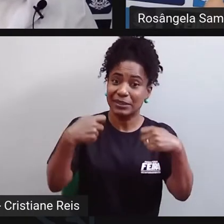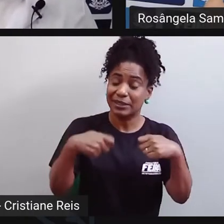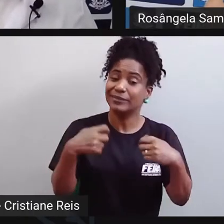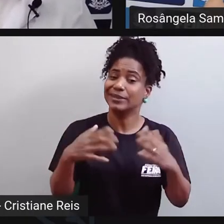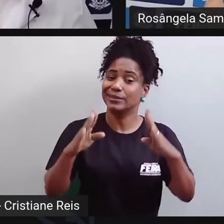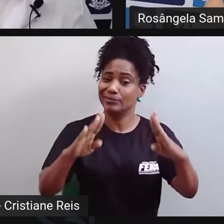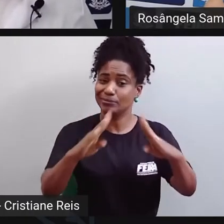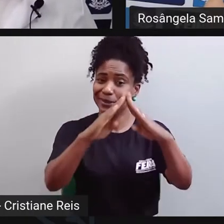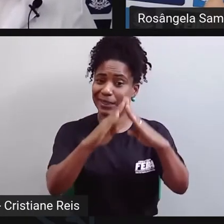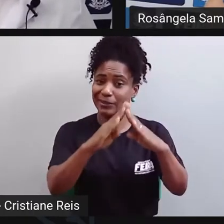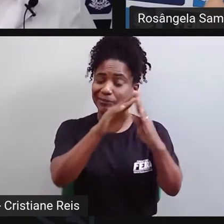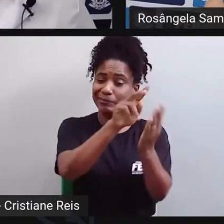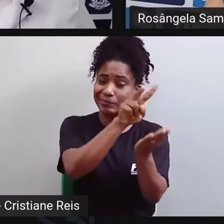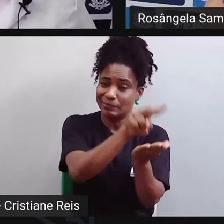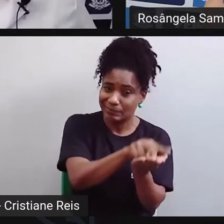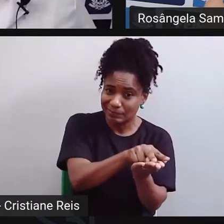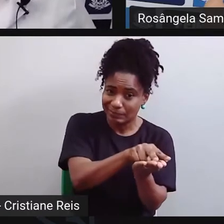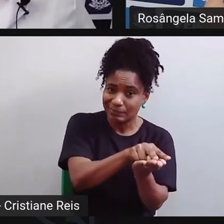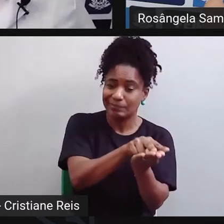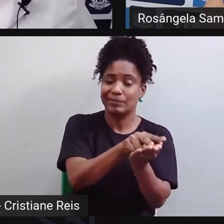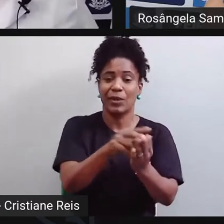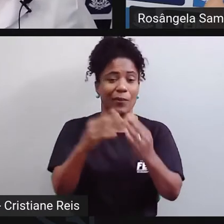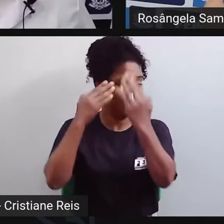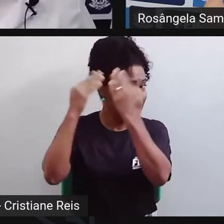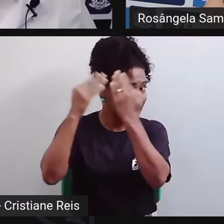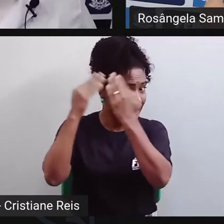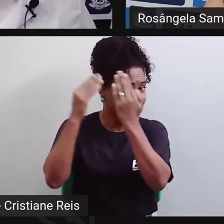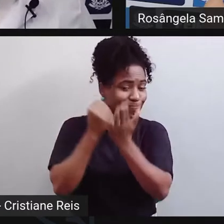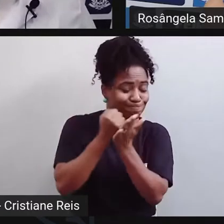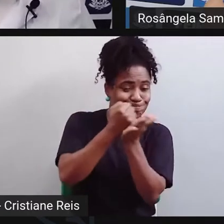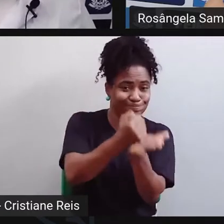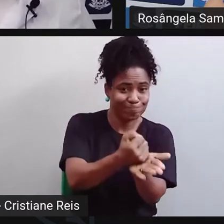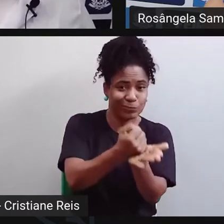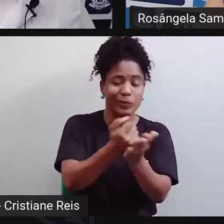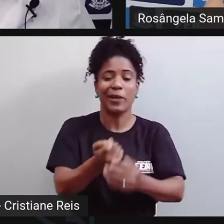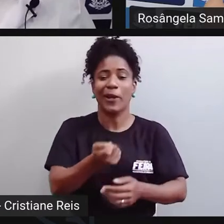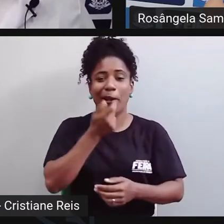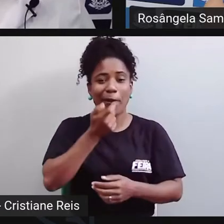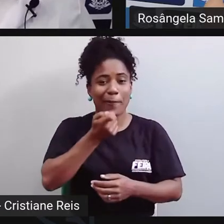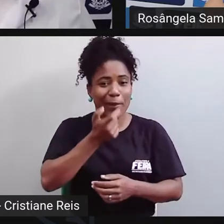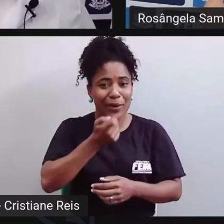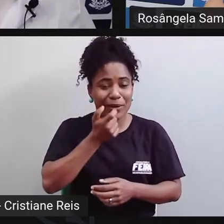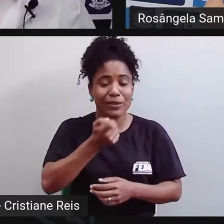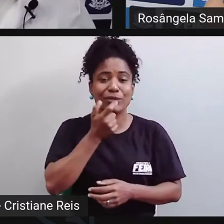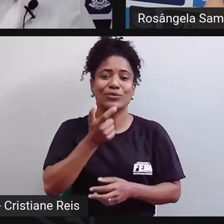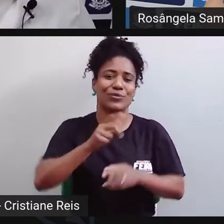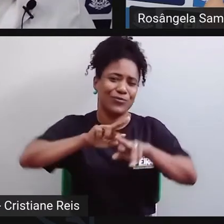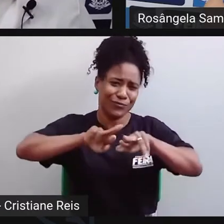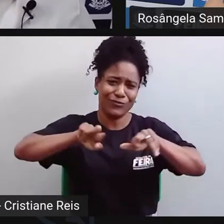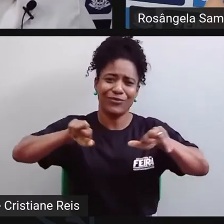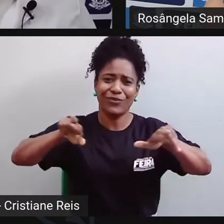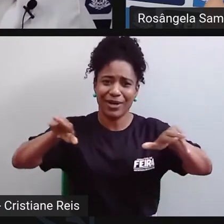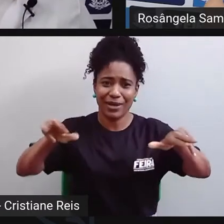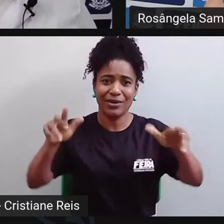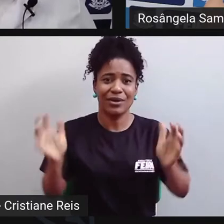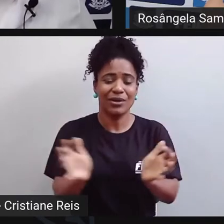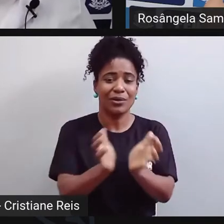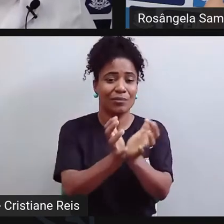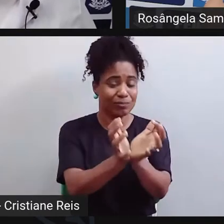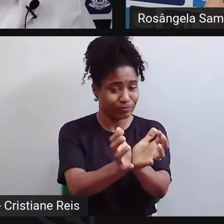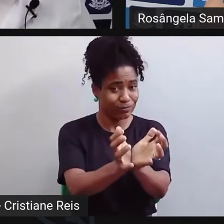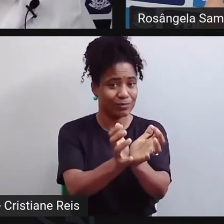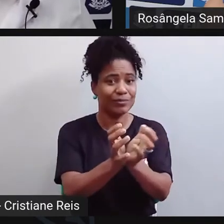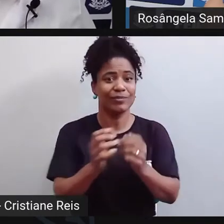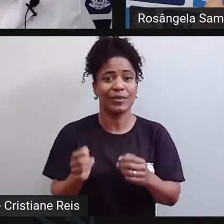atendimento com o psiquiatra, os medicamentos utilizados para esse público, né? Os